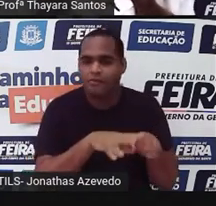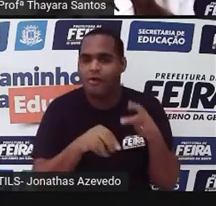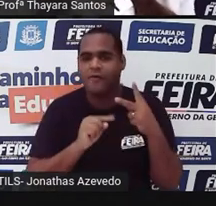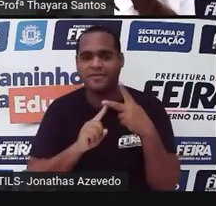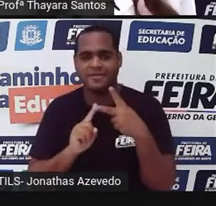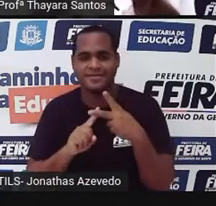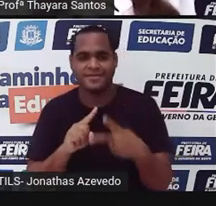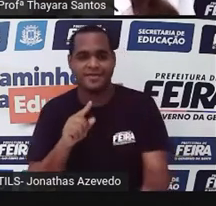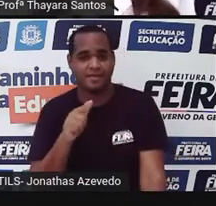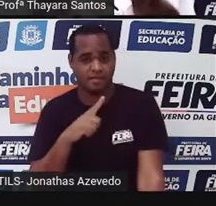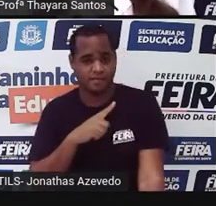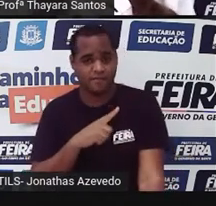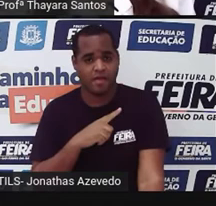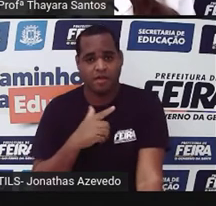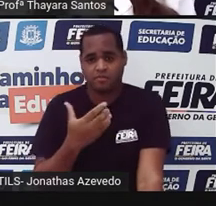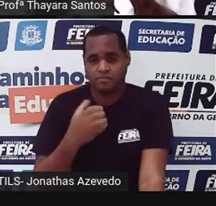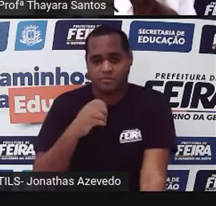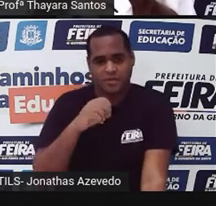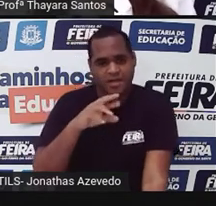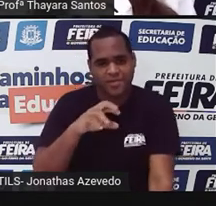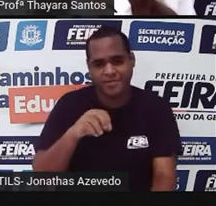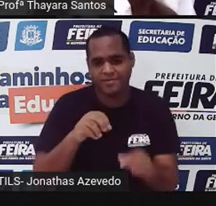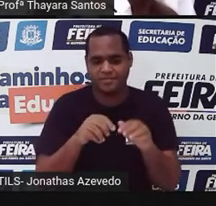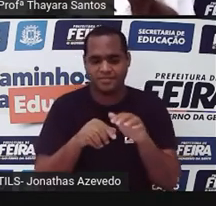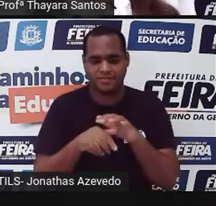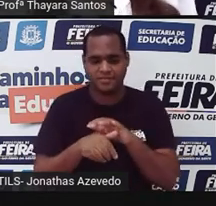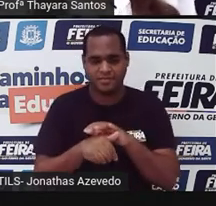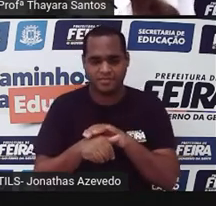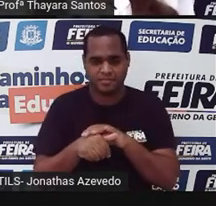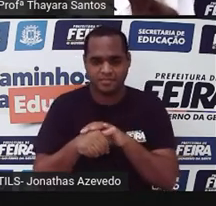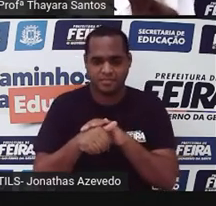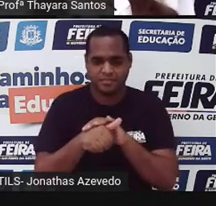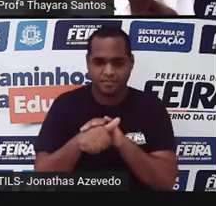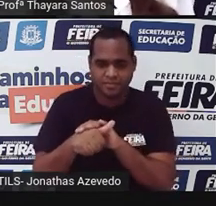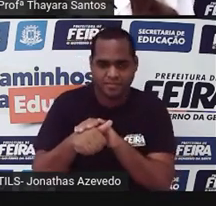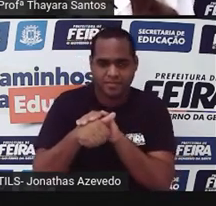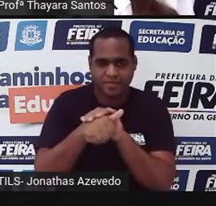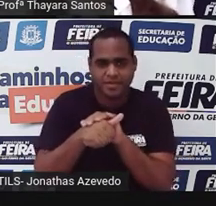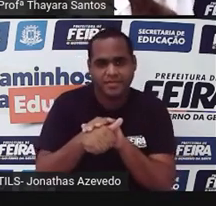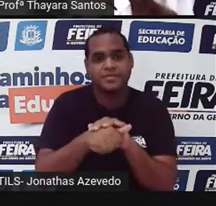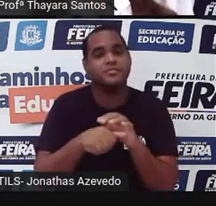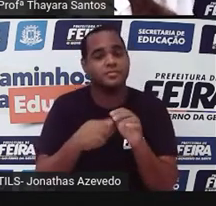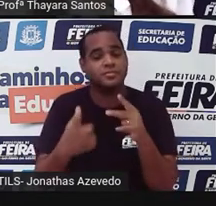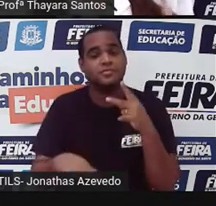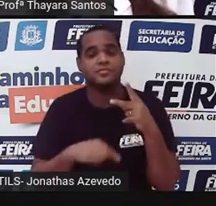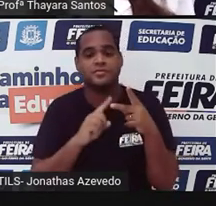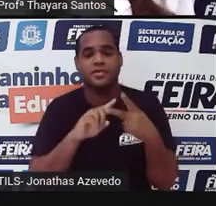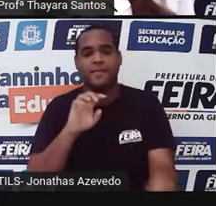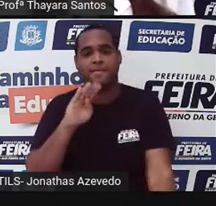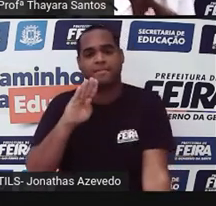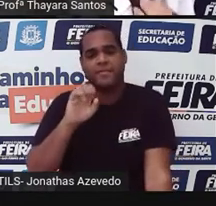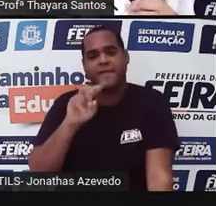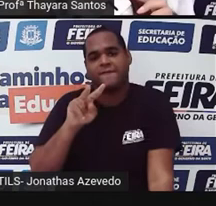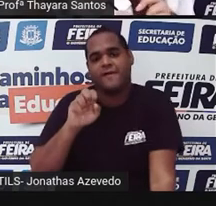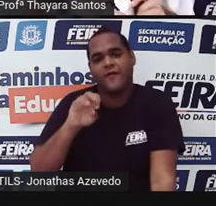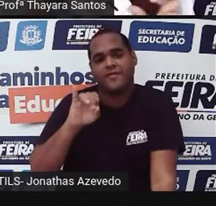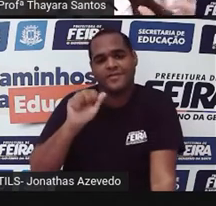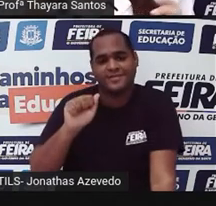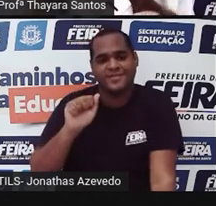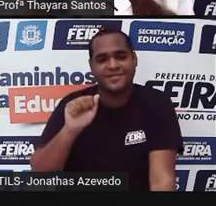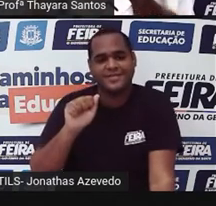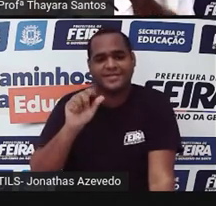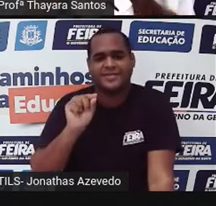gastrópodes são o caramujo, o caracol e a lesma. A gente tem os moluscos que a gente chama de bivalves. O nome